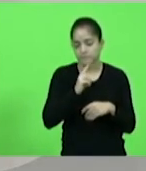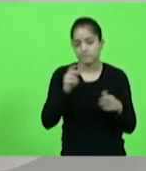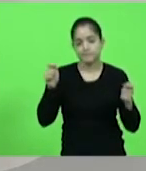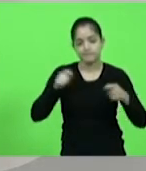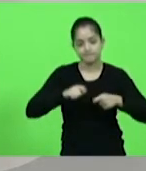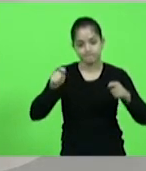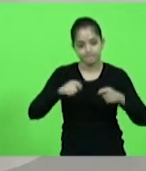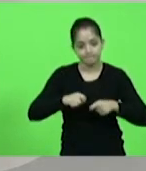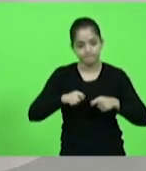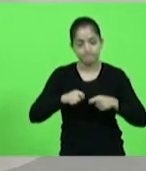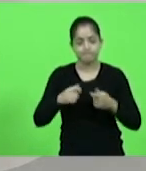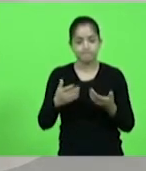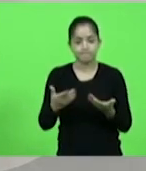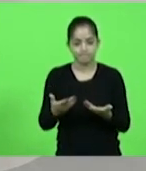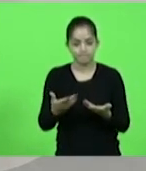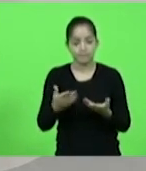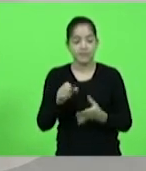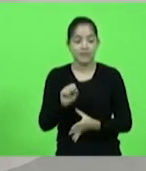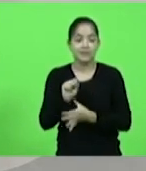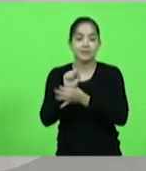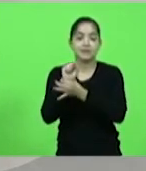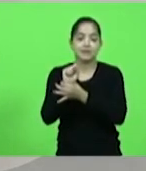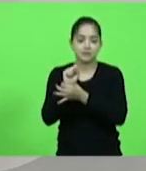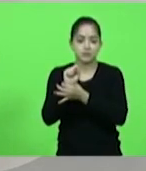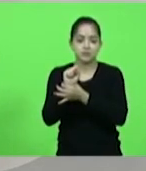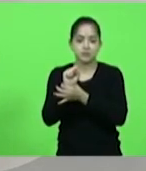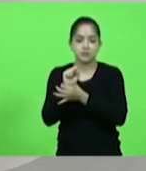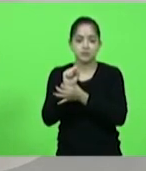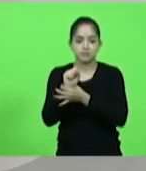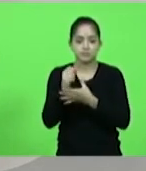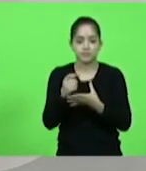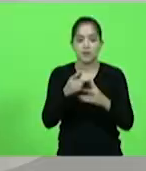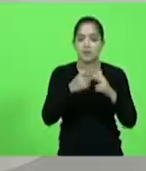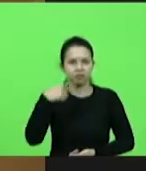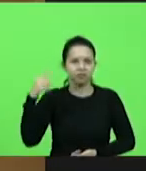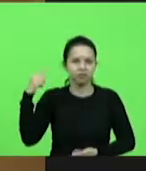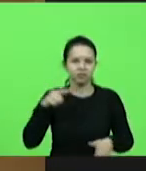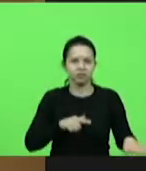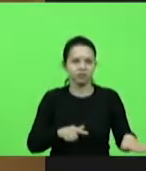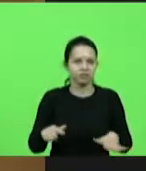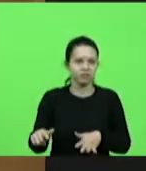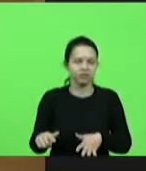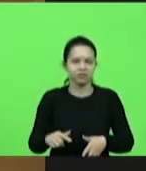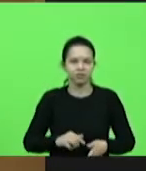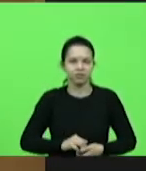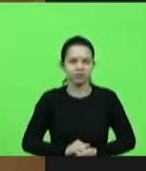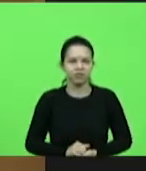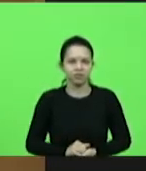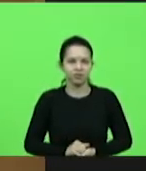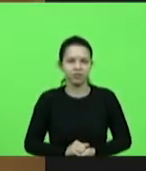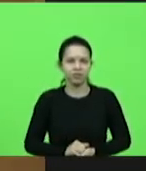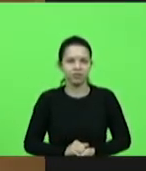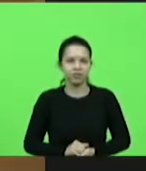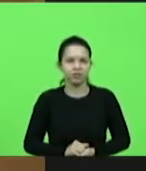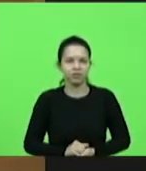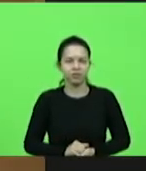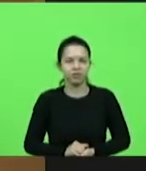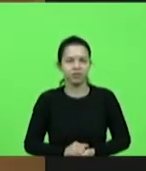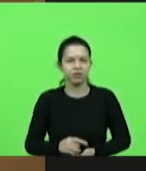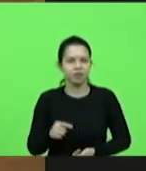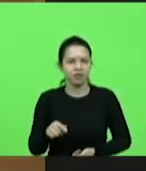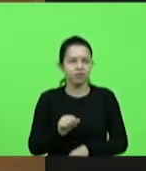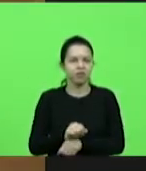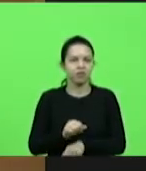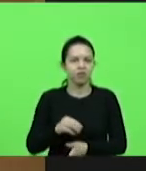mínima para garantir a trafegabilidade e manutenção da rodovia Ivan Nats, do PL, participou da sessão